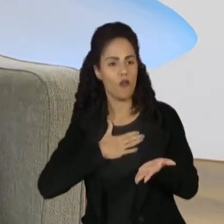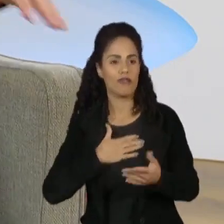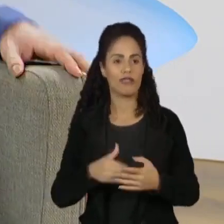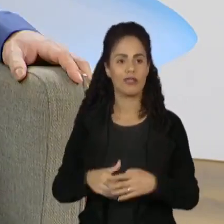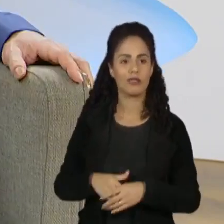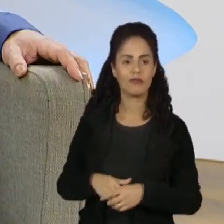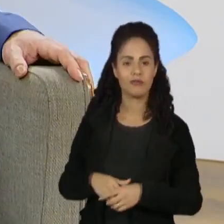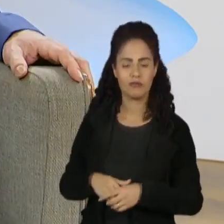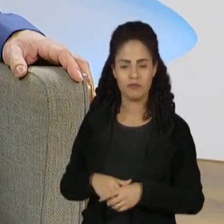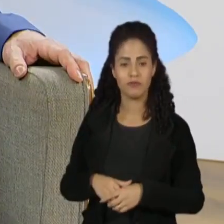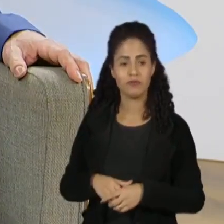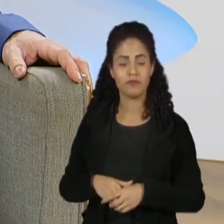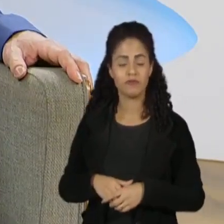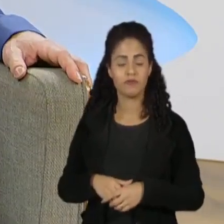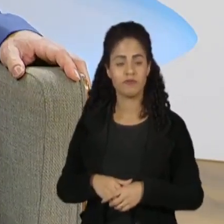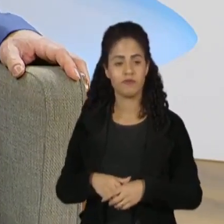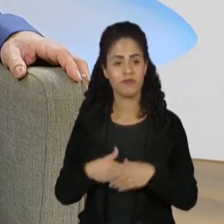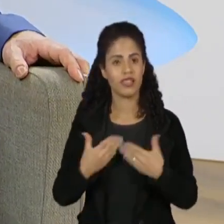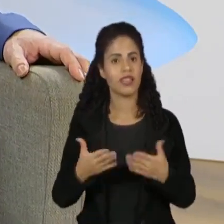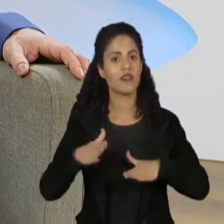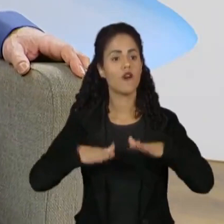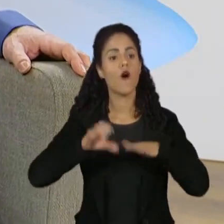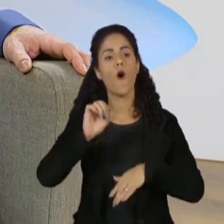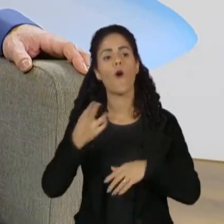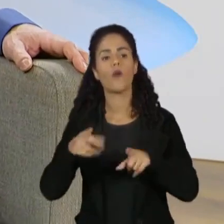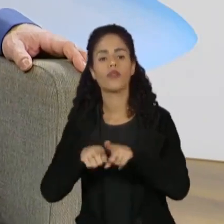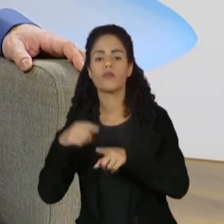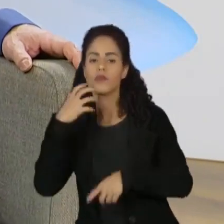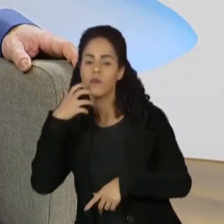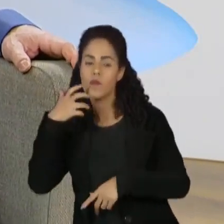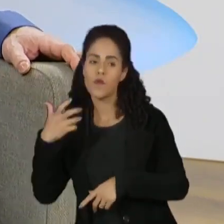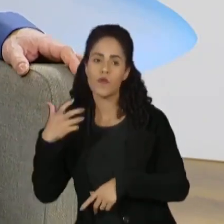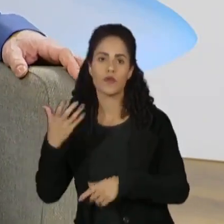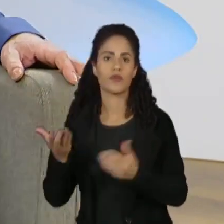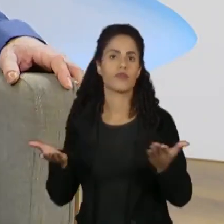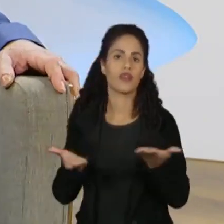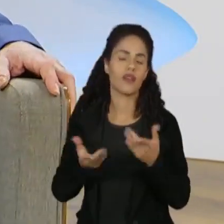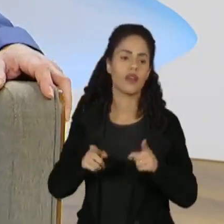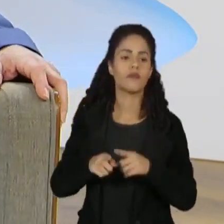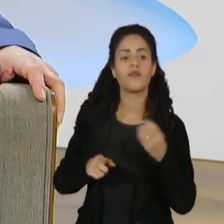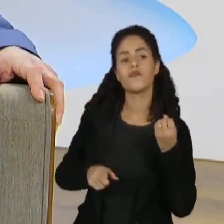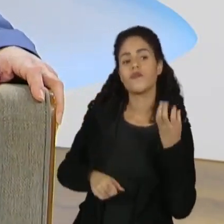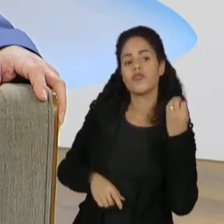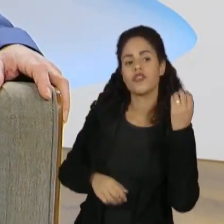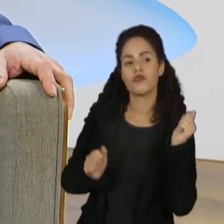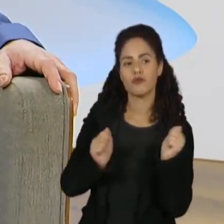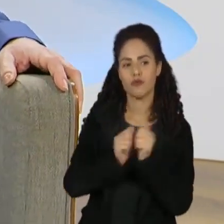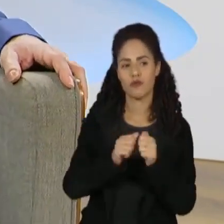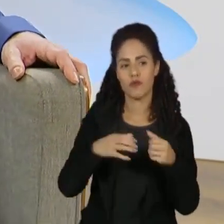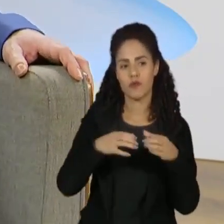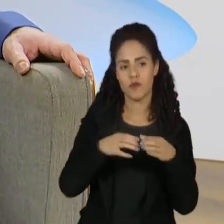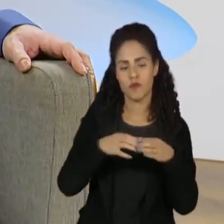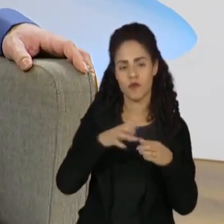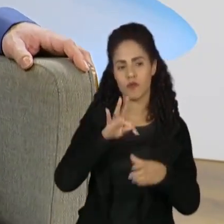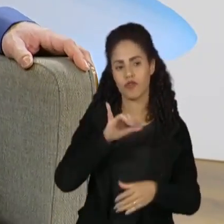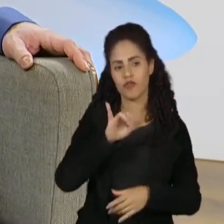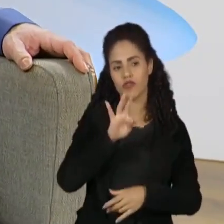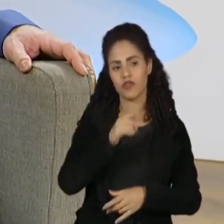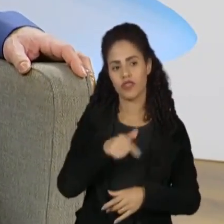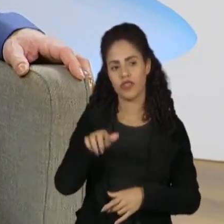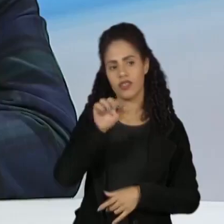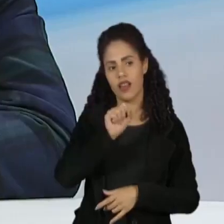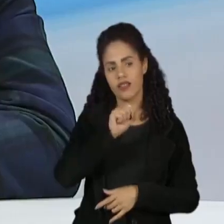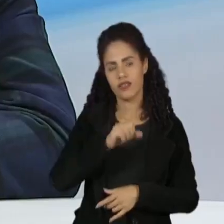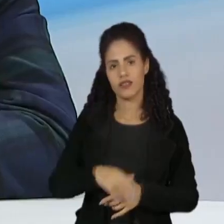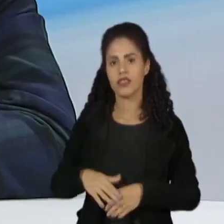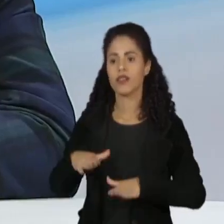né? E, às vezes, como músico, agora viajando com os titãs, fazendo os meus shows solo. Então,